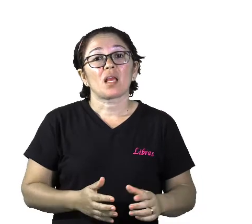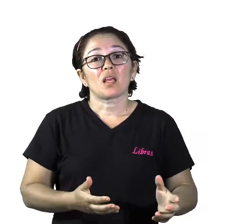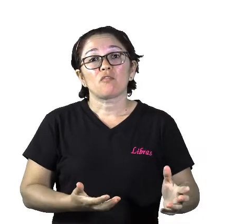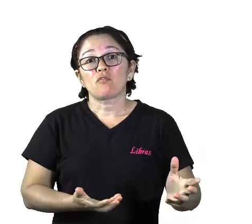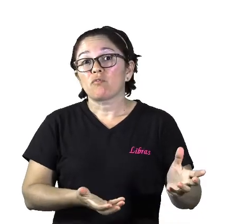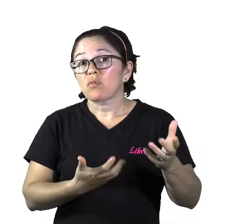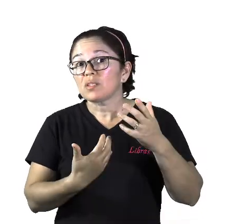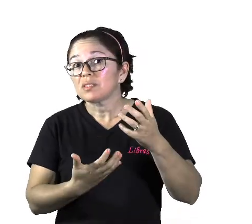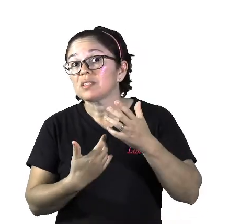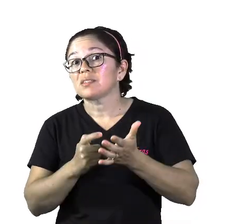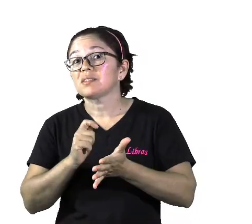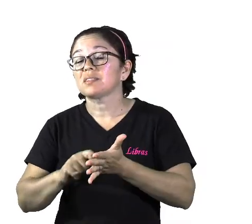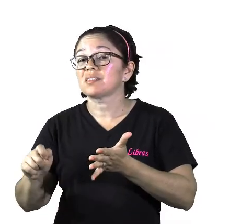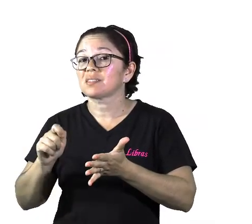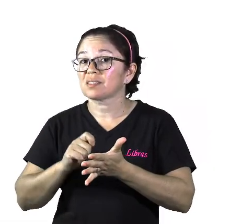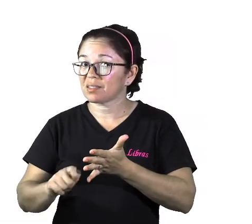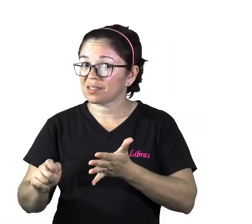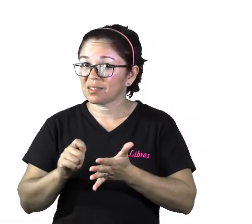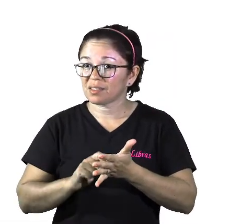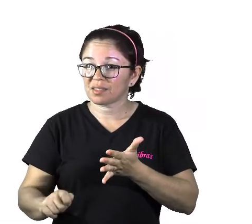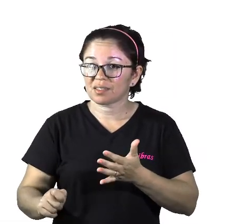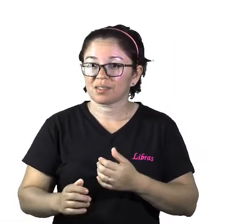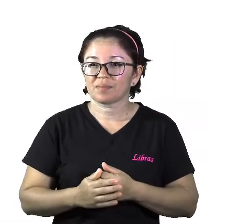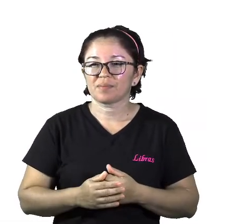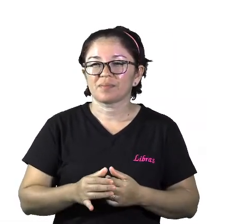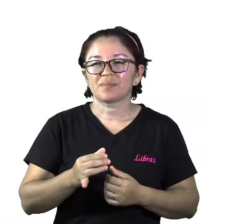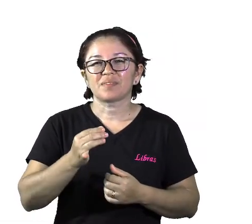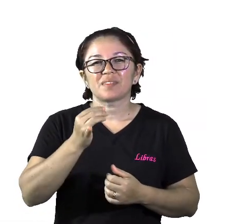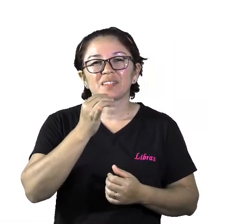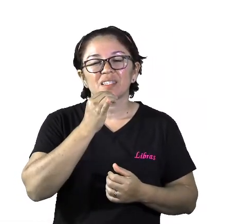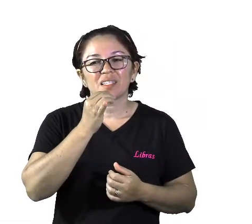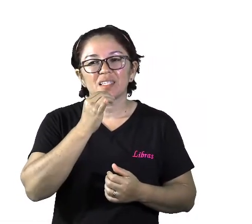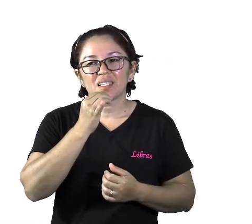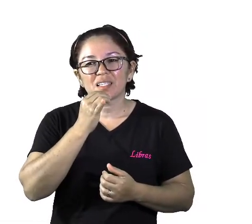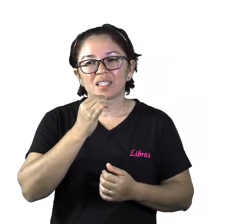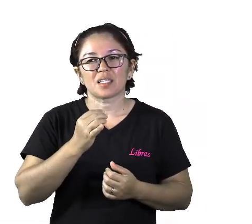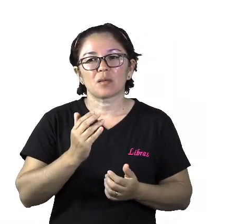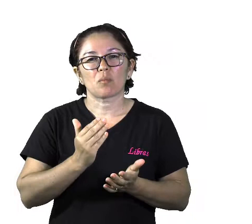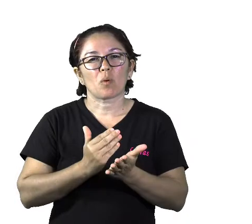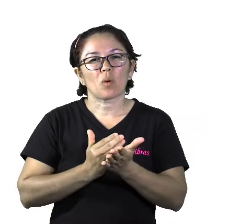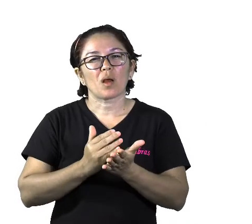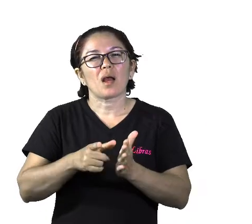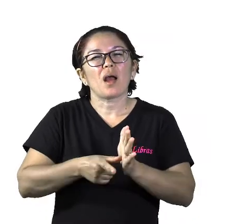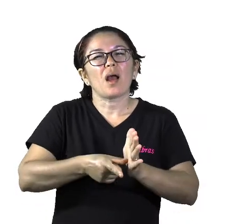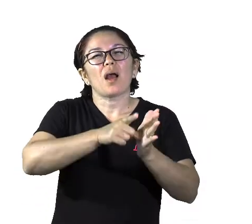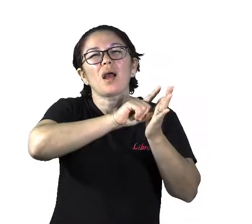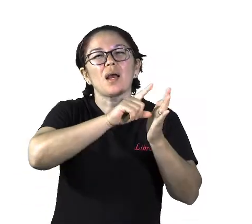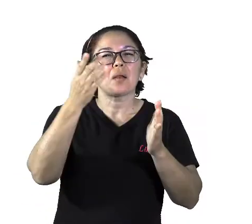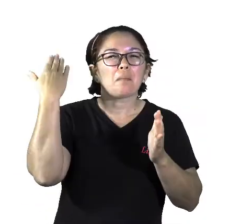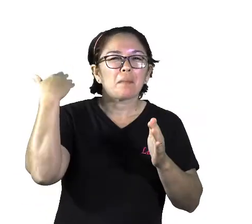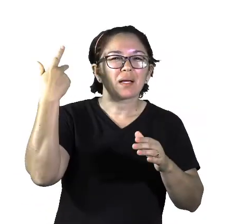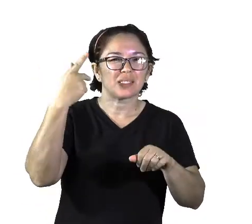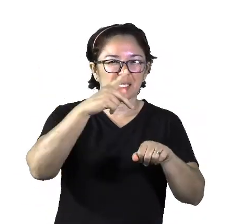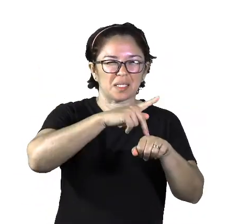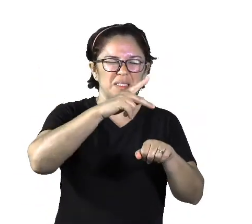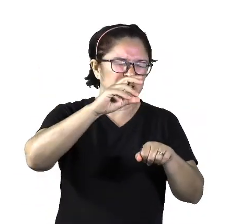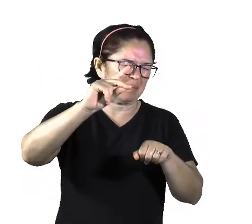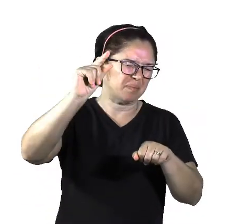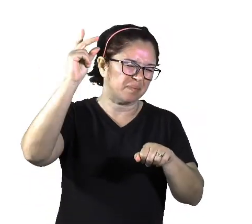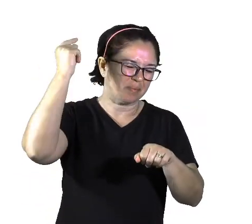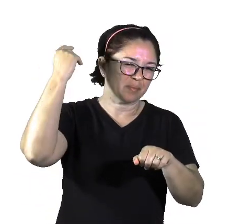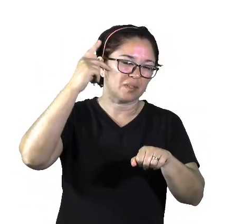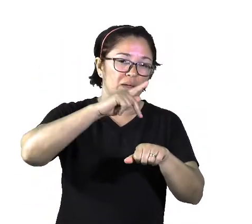homens primitivos começaram a registrar as suas escritas em paredes de caverna, placas de argila, né? Os pergaminhos.